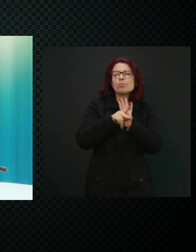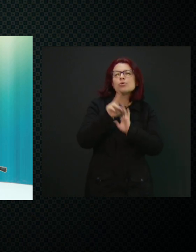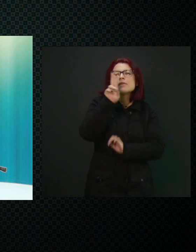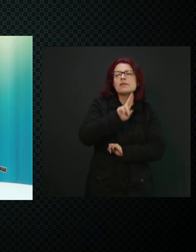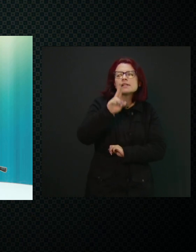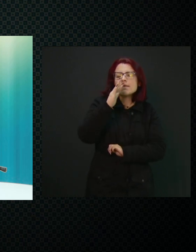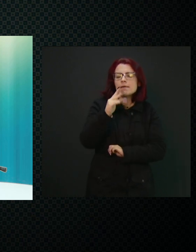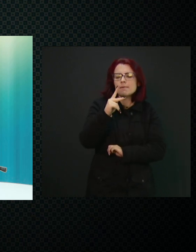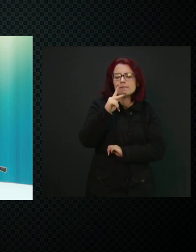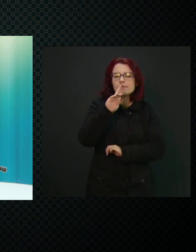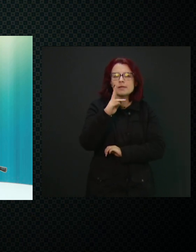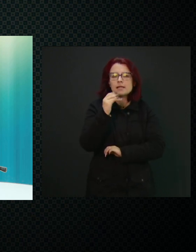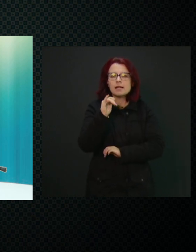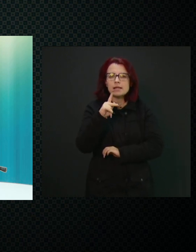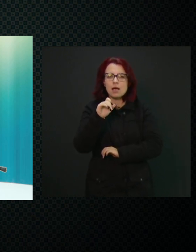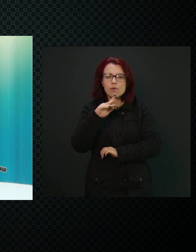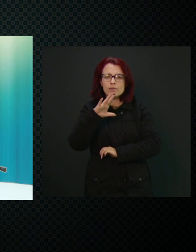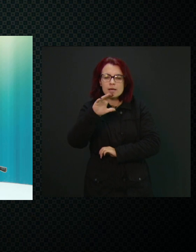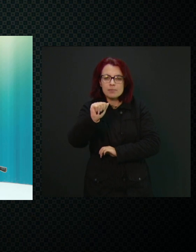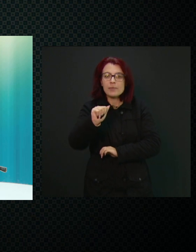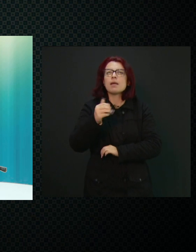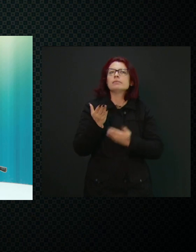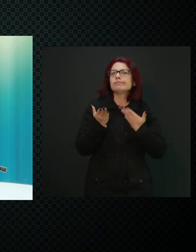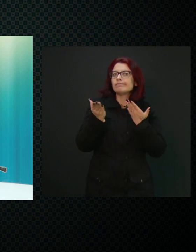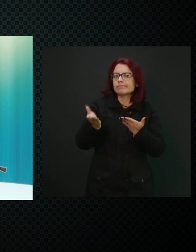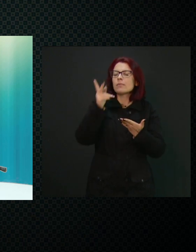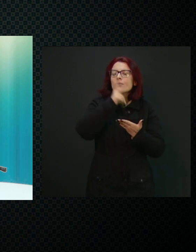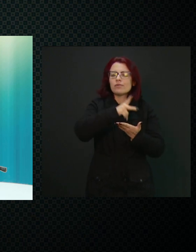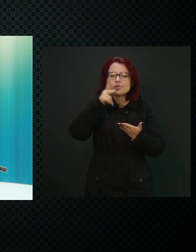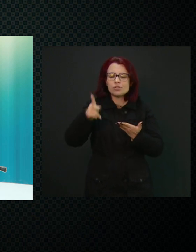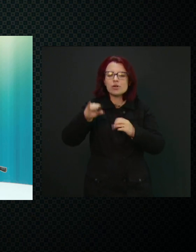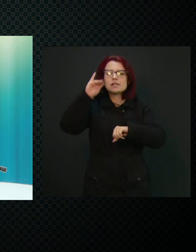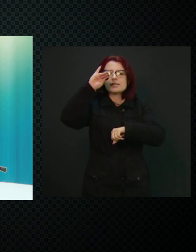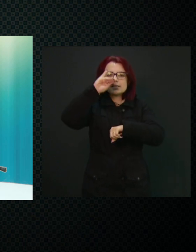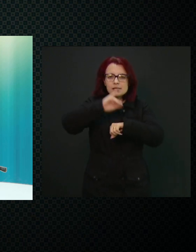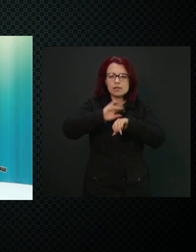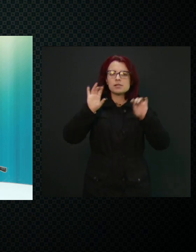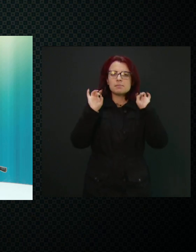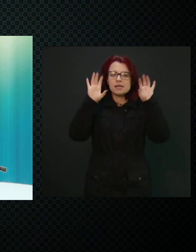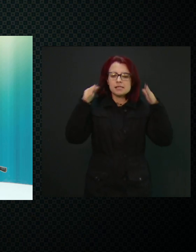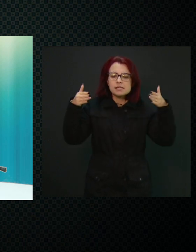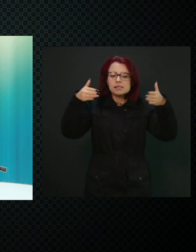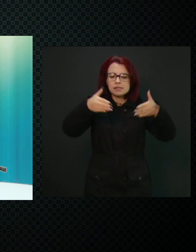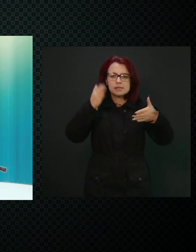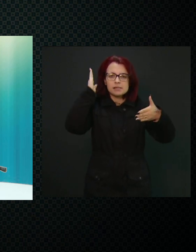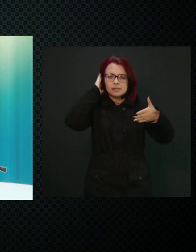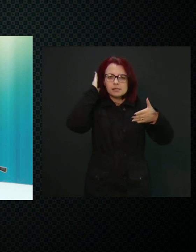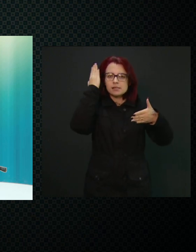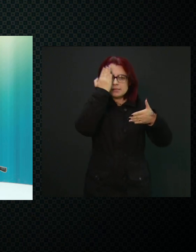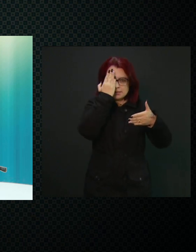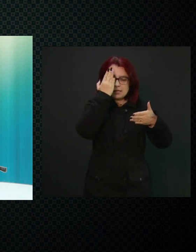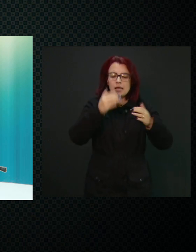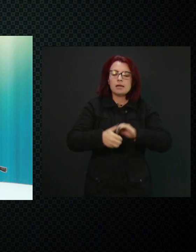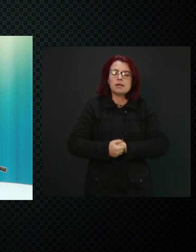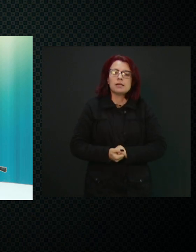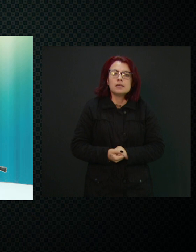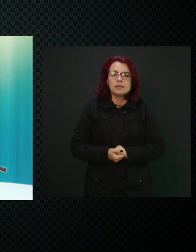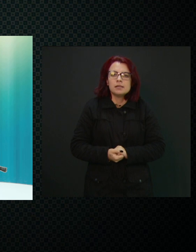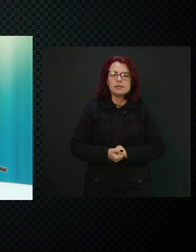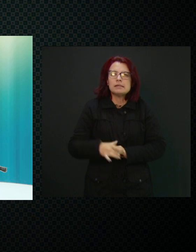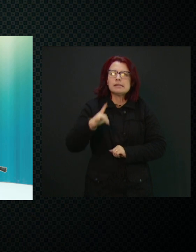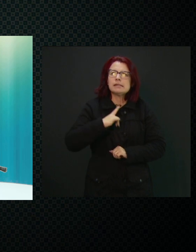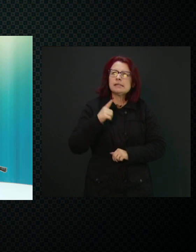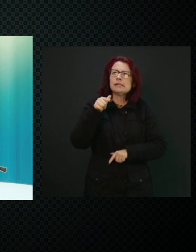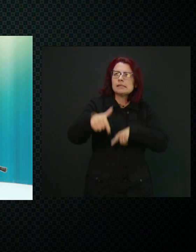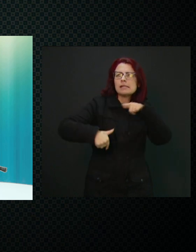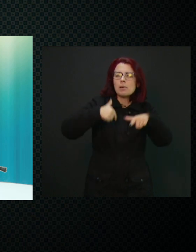Ela é professora do Centro de Atendimento Especializado Surdocegueira, há 17